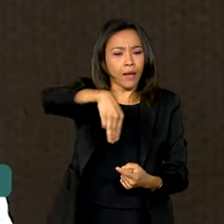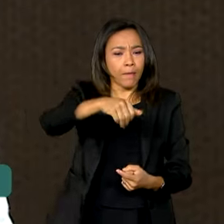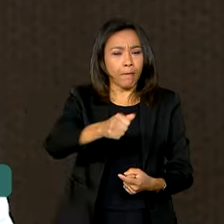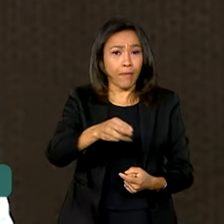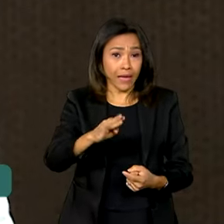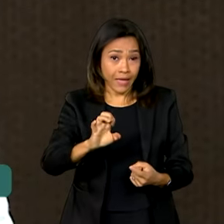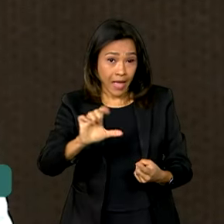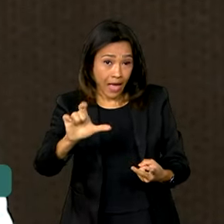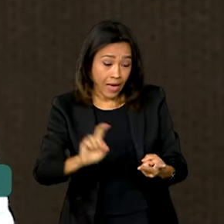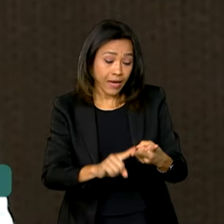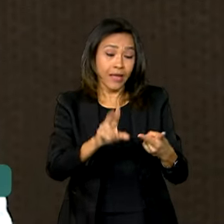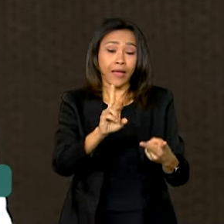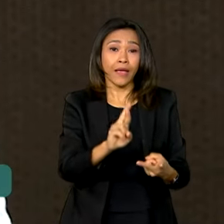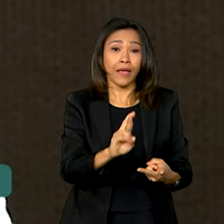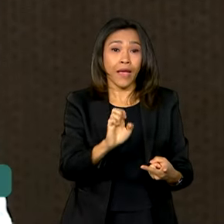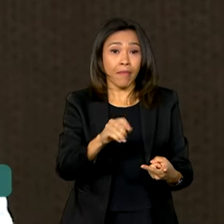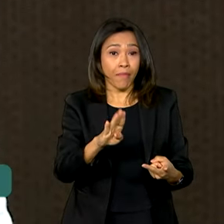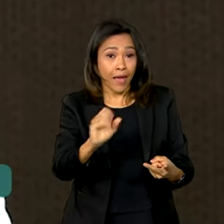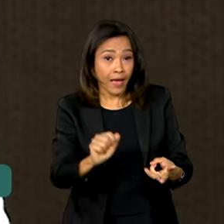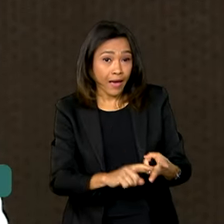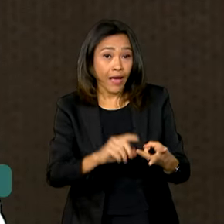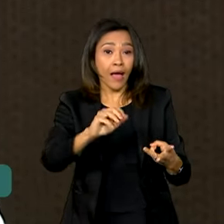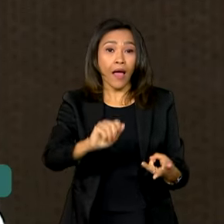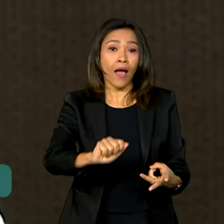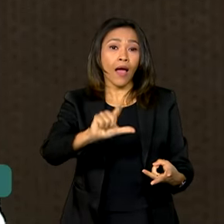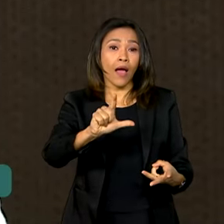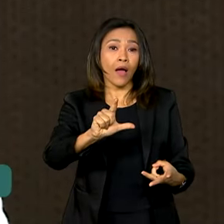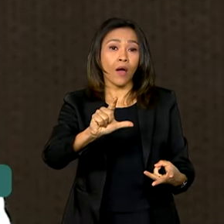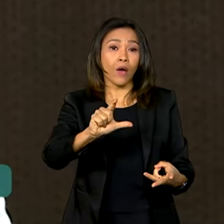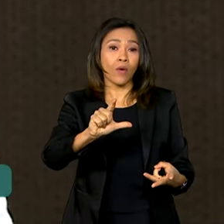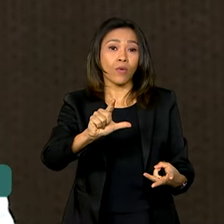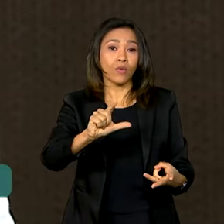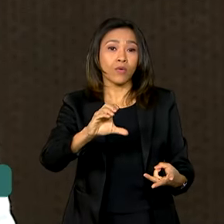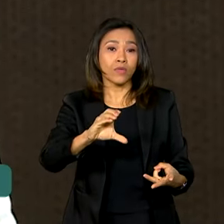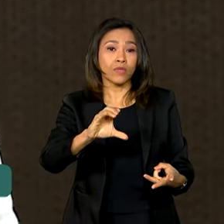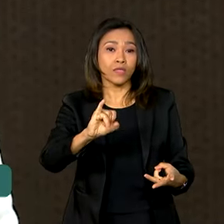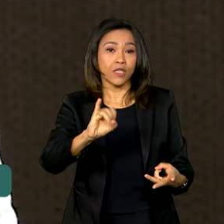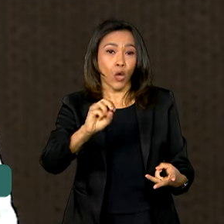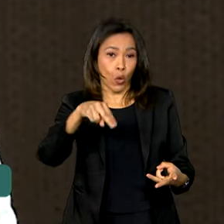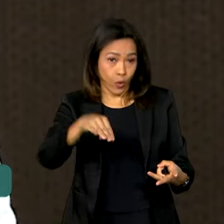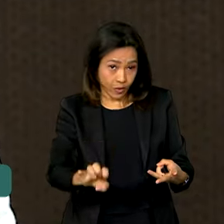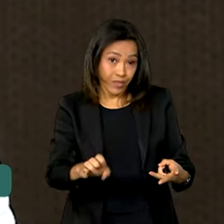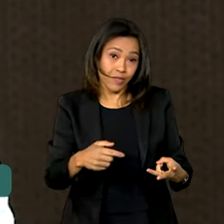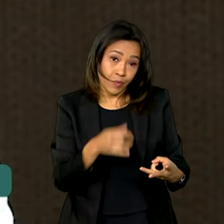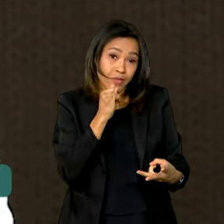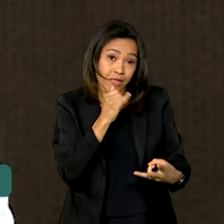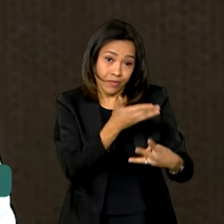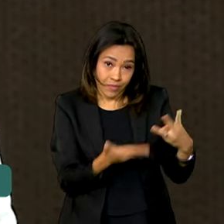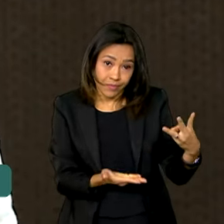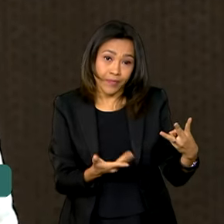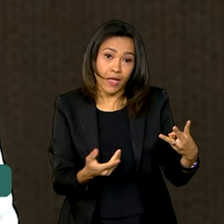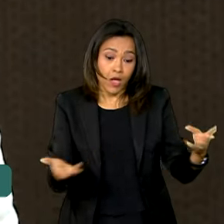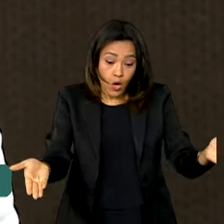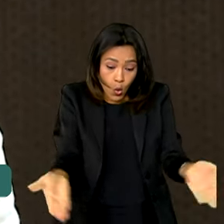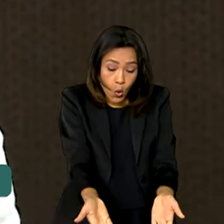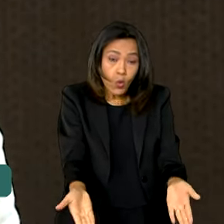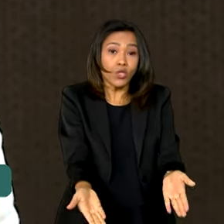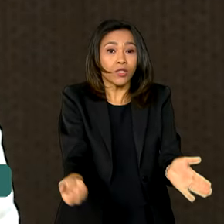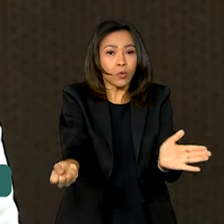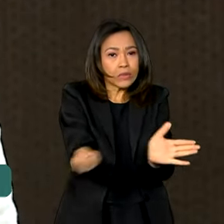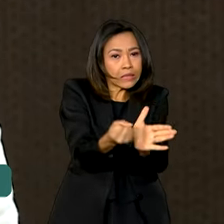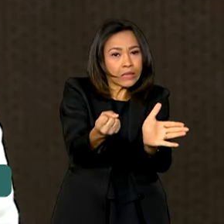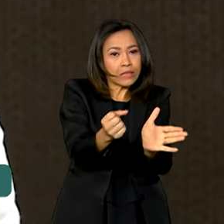Rebeca Andrade, Alcione, por exemplo. Que o selo lançado hoje faça